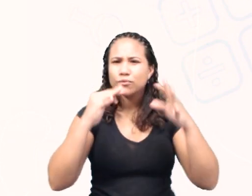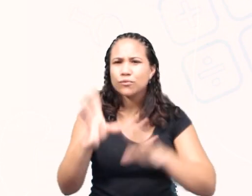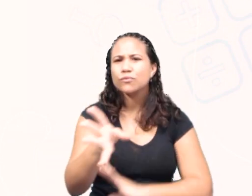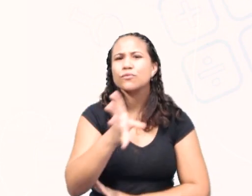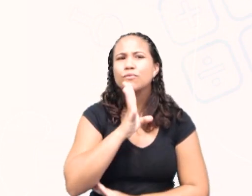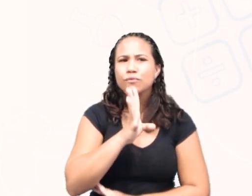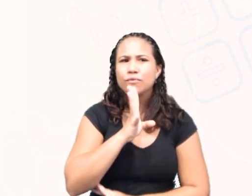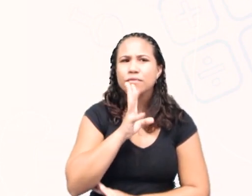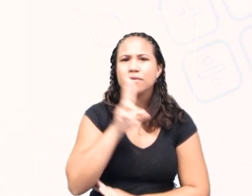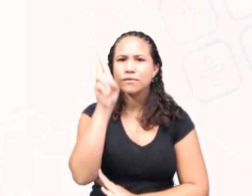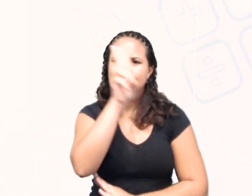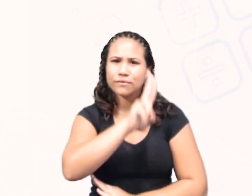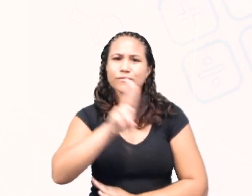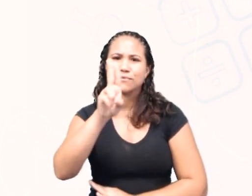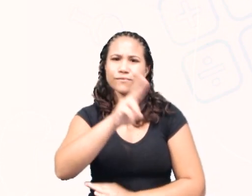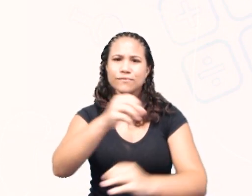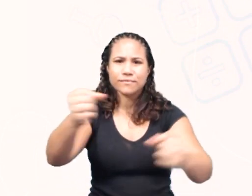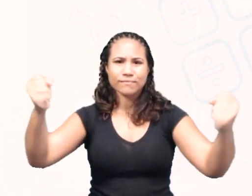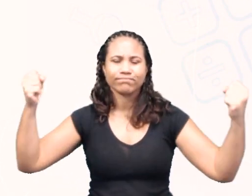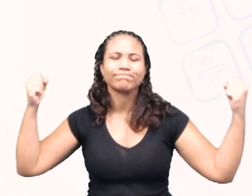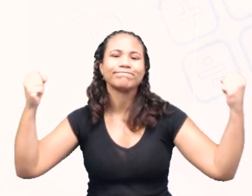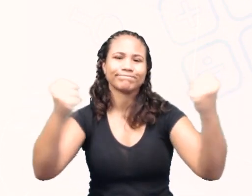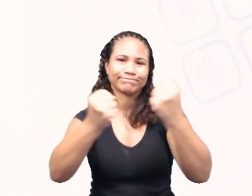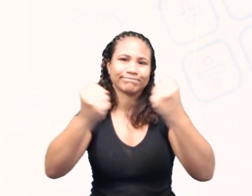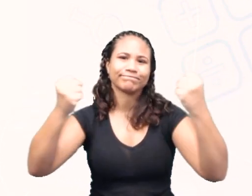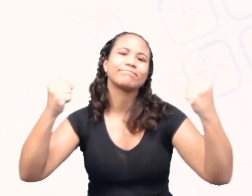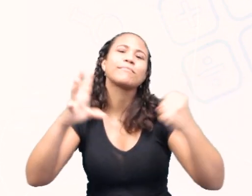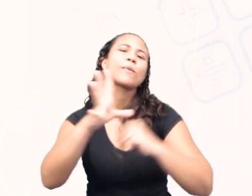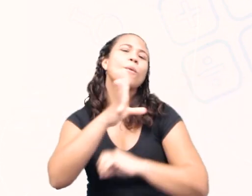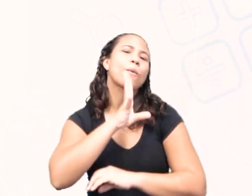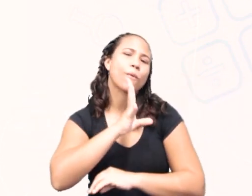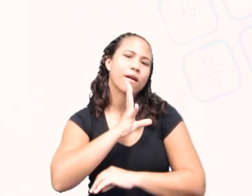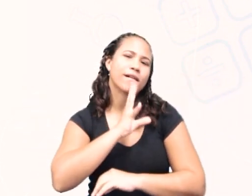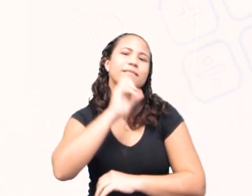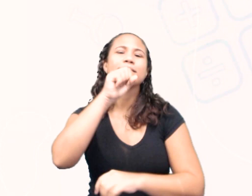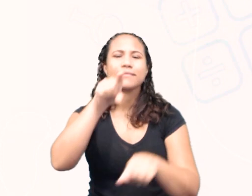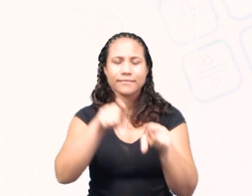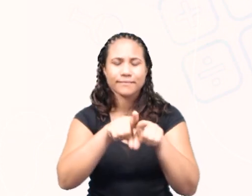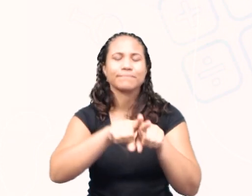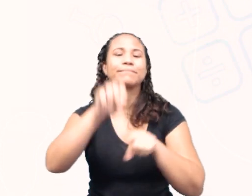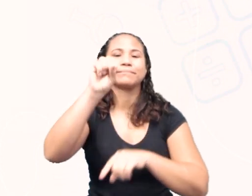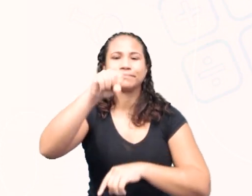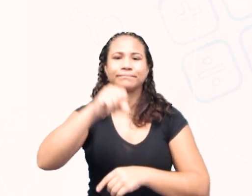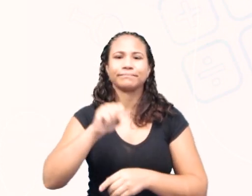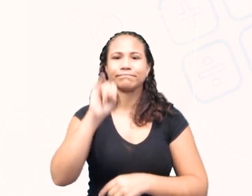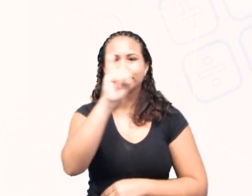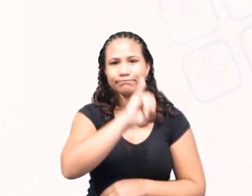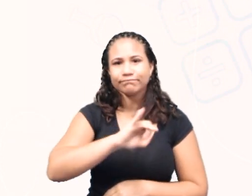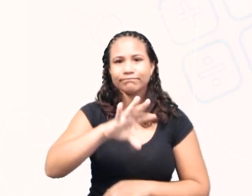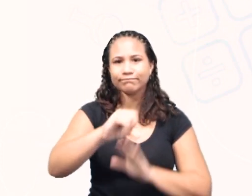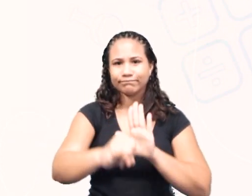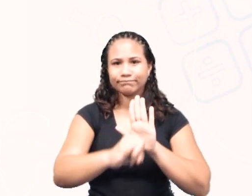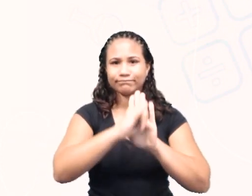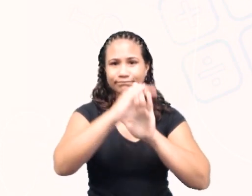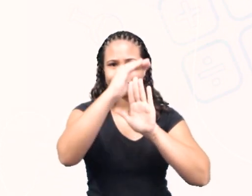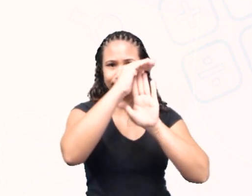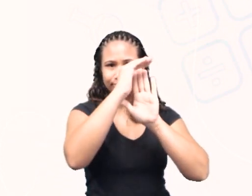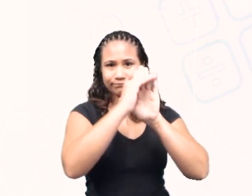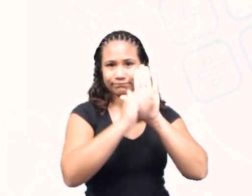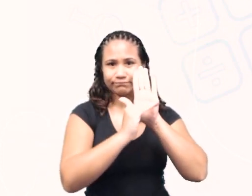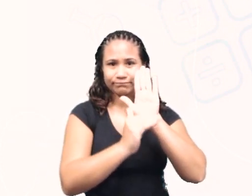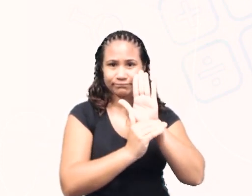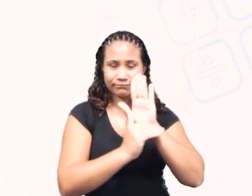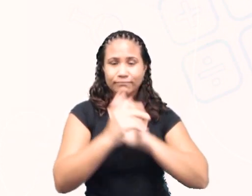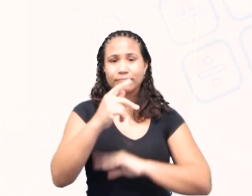conhece esse aparelho de musculação. Todo mundo conhece? Vocês identificam as polias